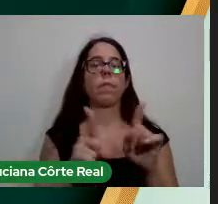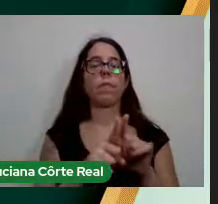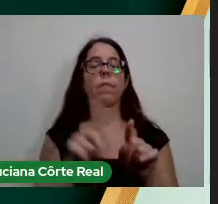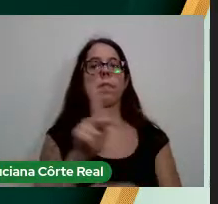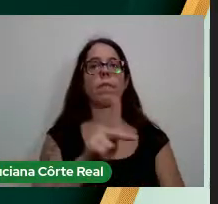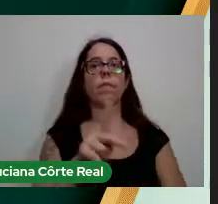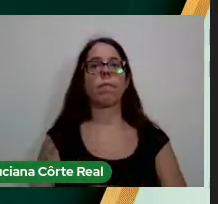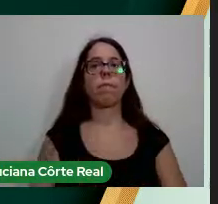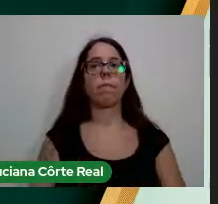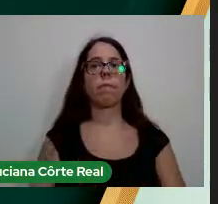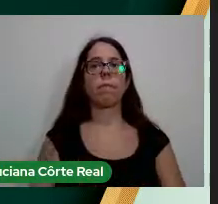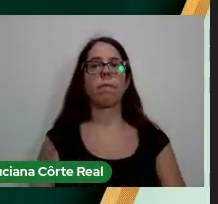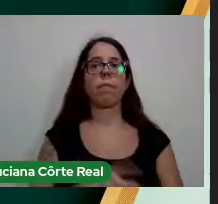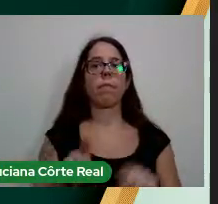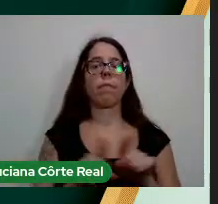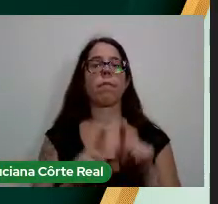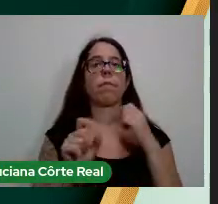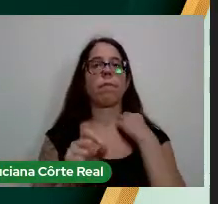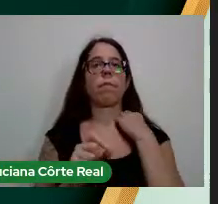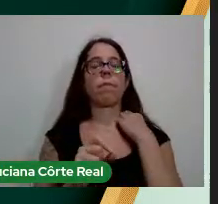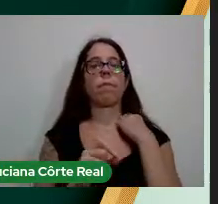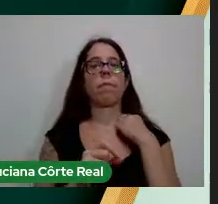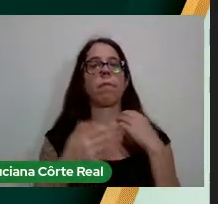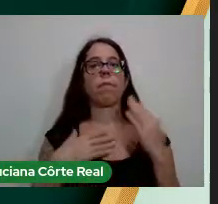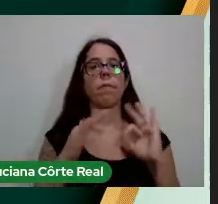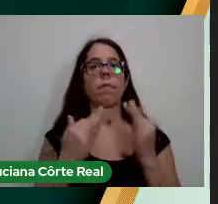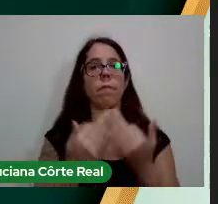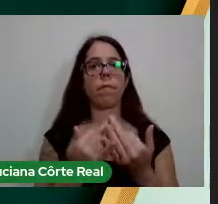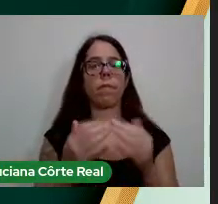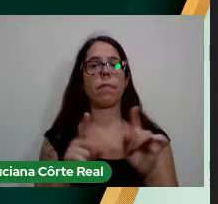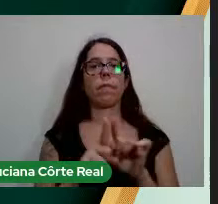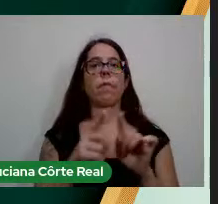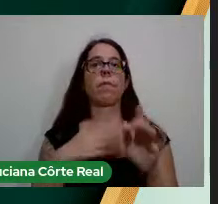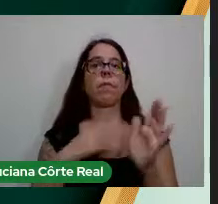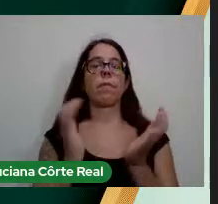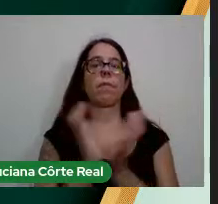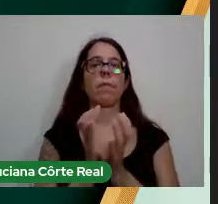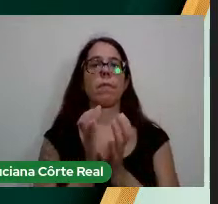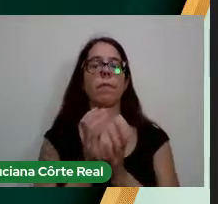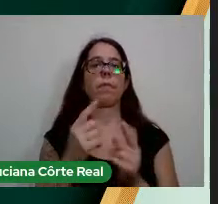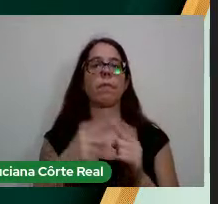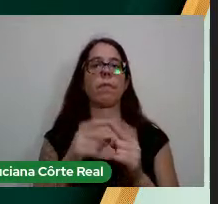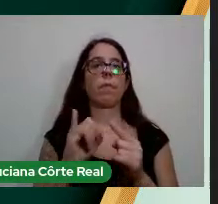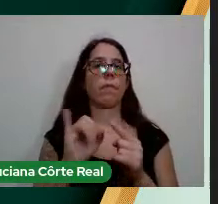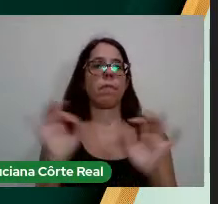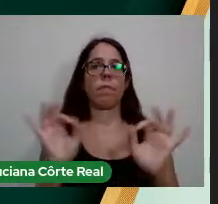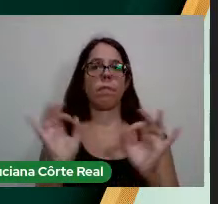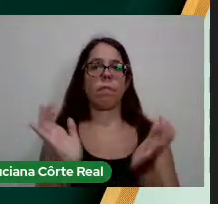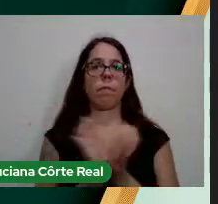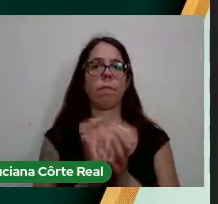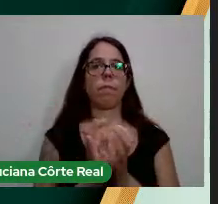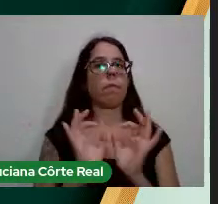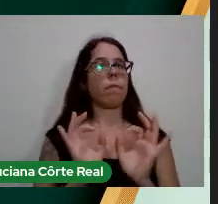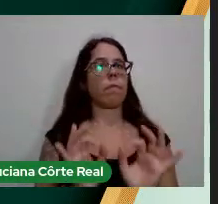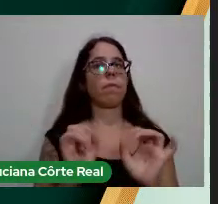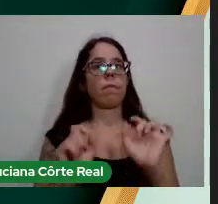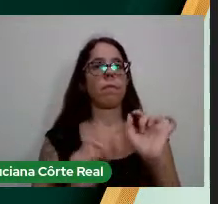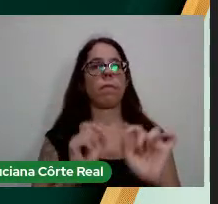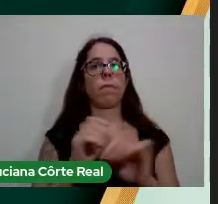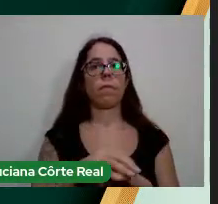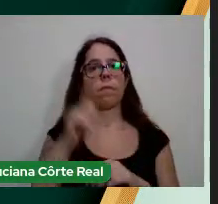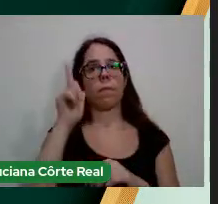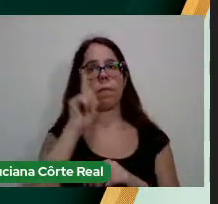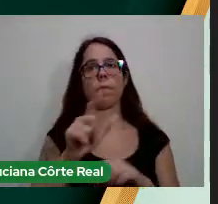professores Aos meus familiares E aos meus colegas Que sem eles Com certeza foi uma ajuda mútua Muito